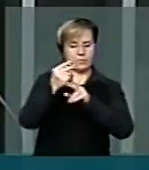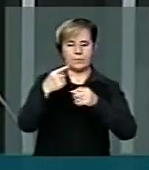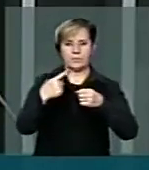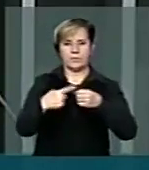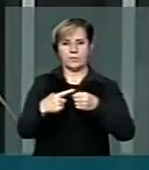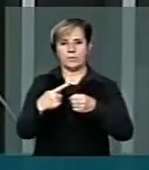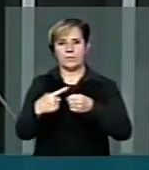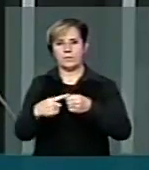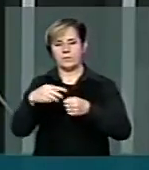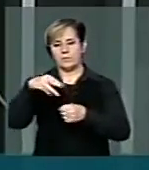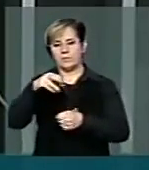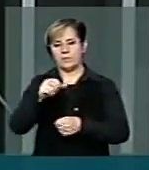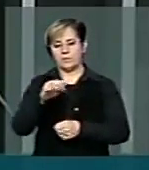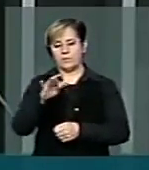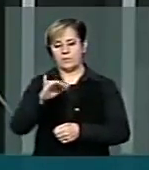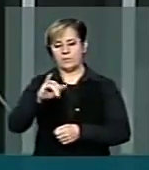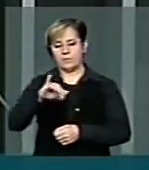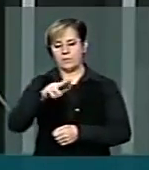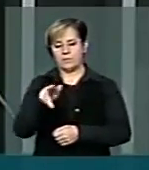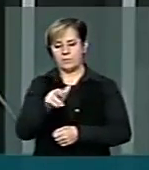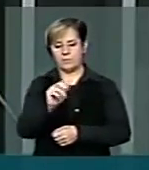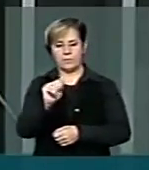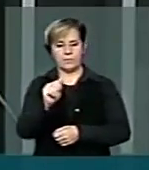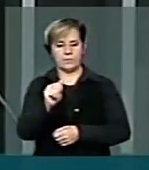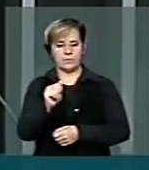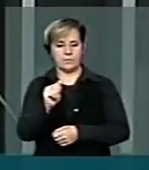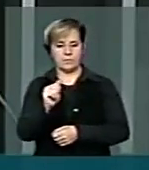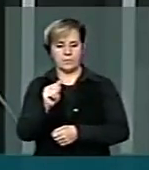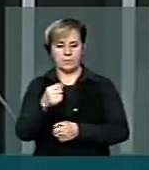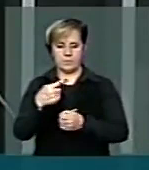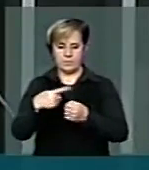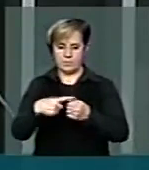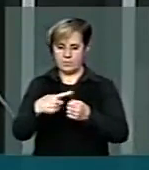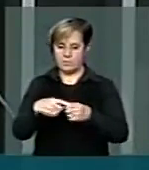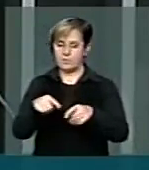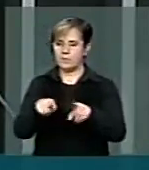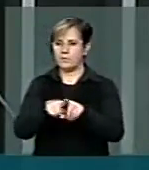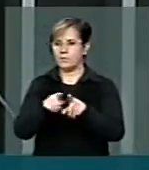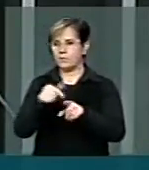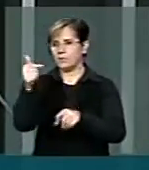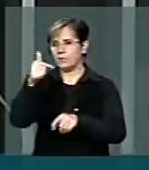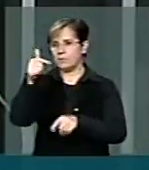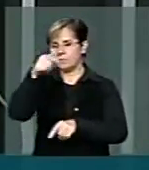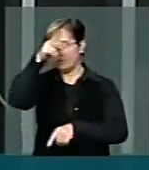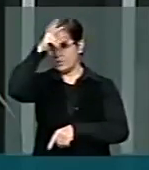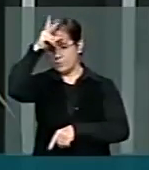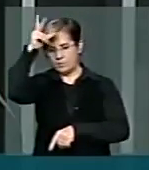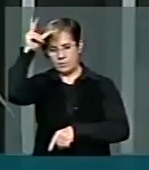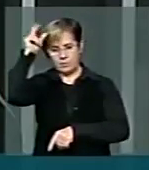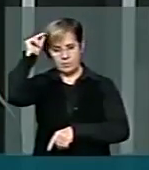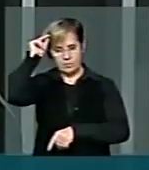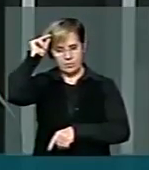cidade de Matinha, minha querida Matinha, também o vice-prefeito